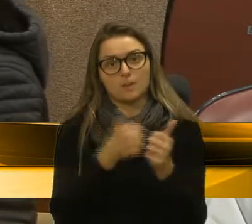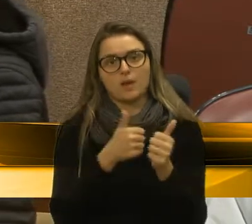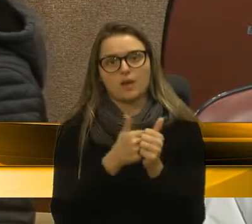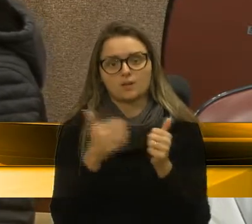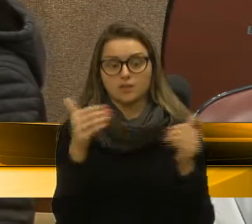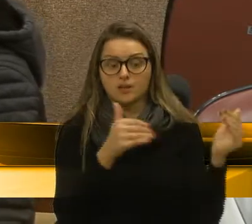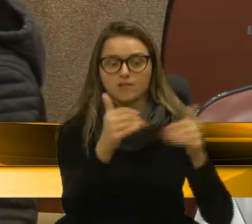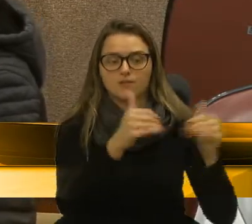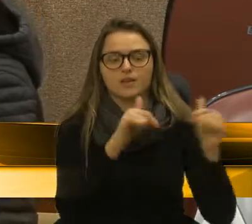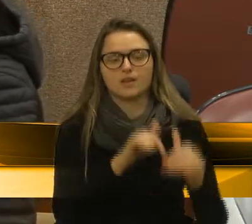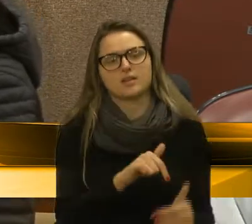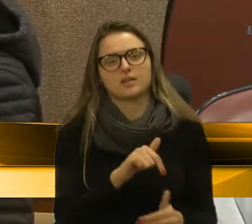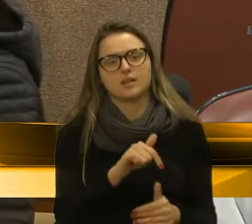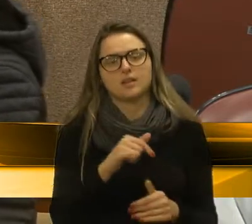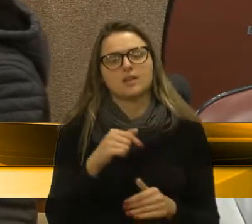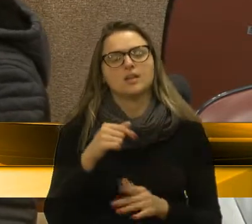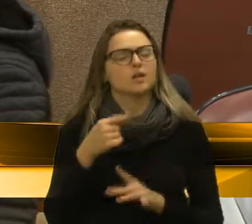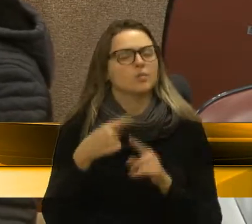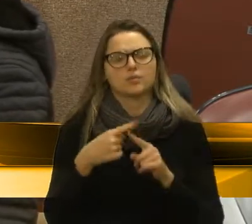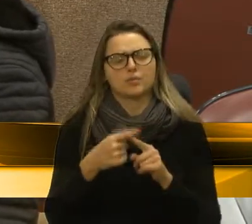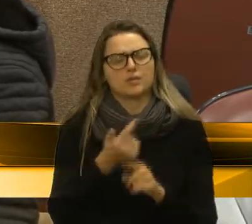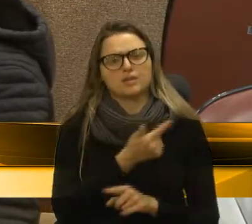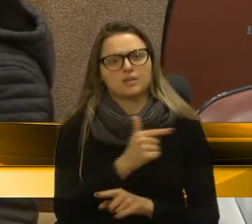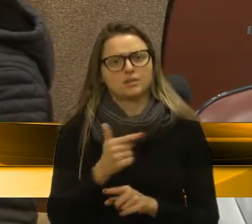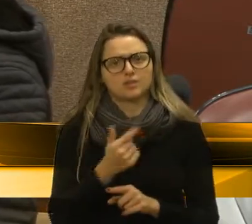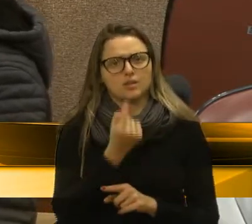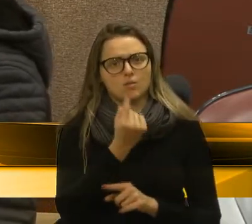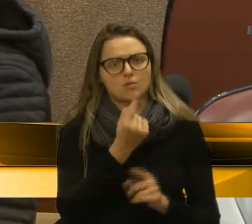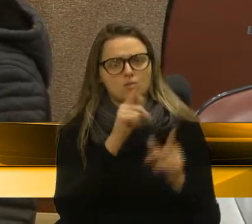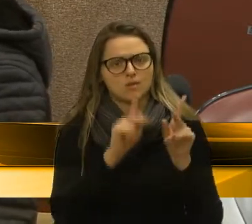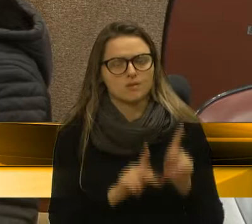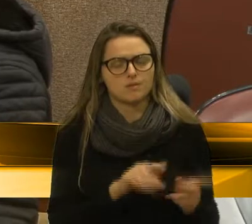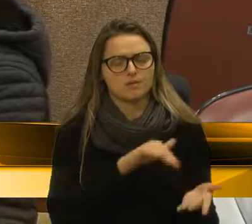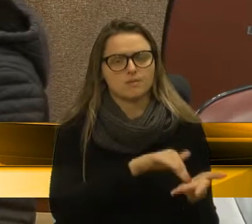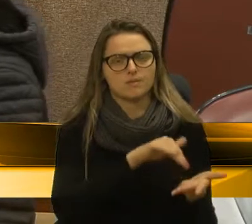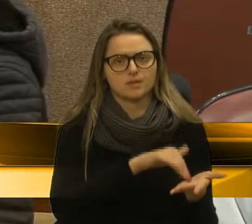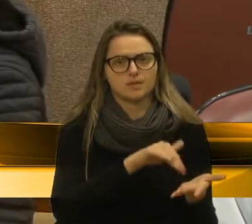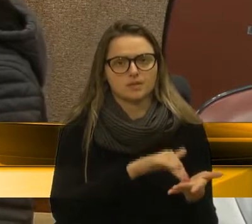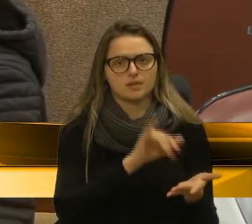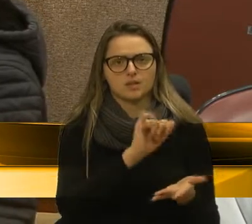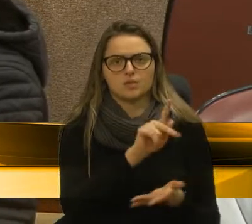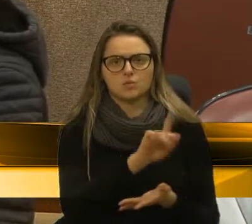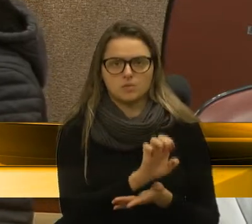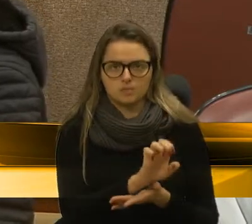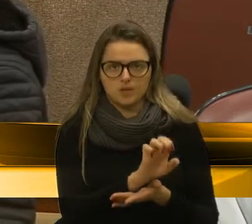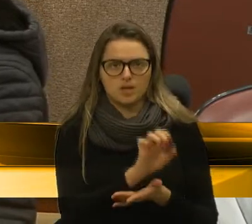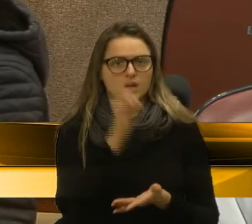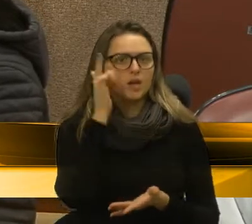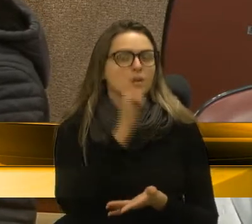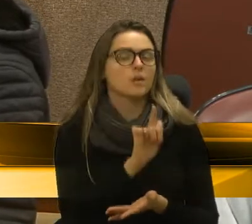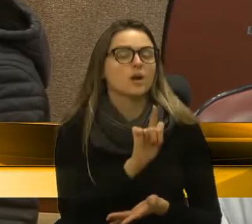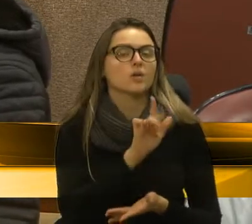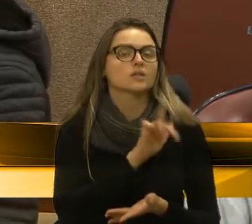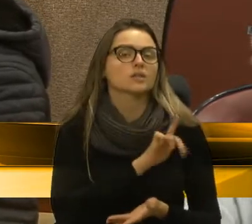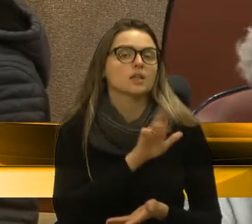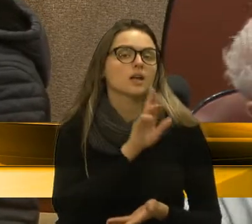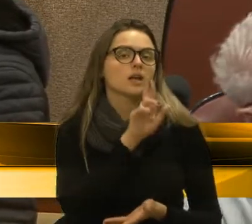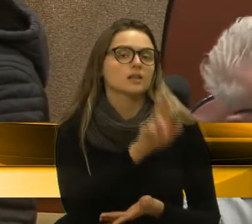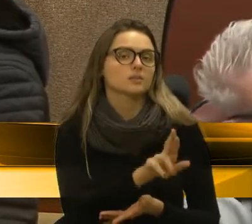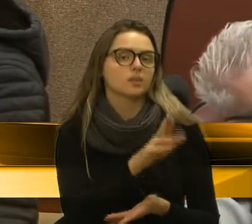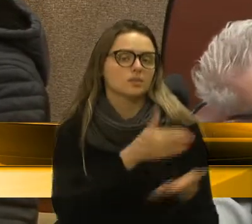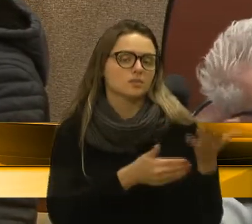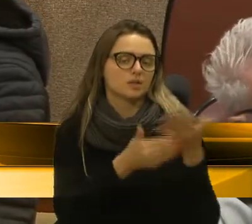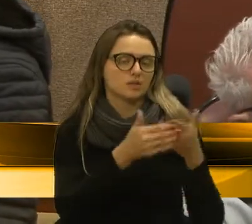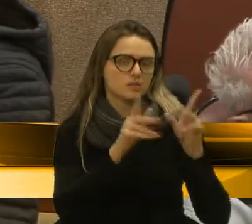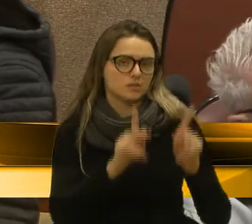por quê? Por que não ter uma pessoa aqui do IP para poder dar esse respaldo para todos aqueles